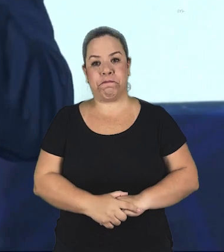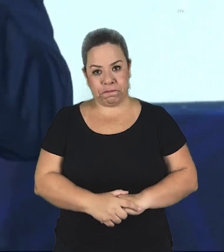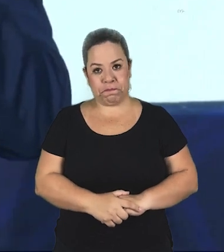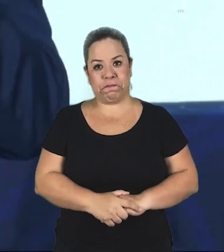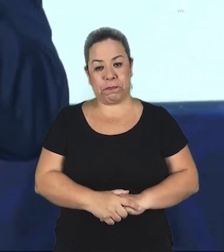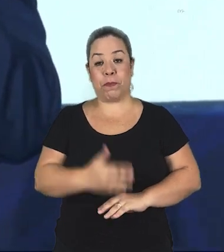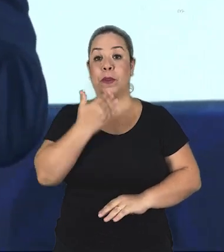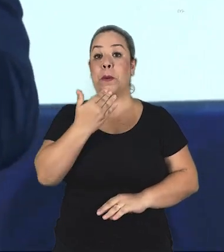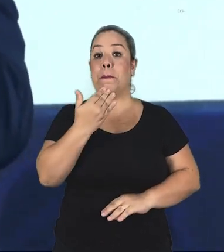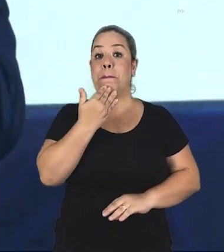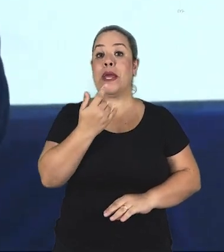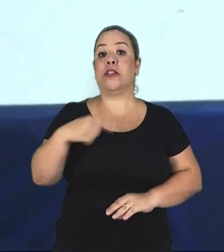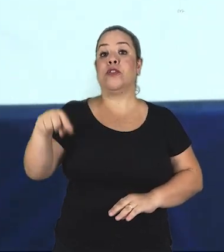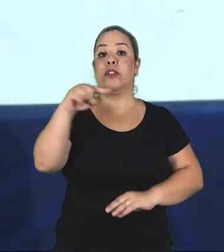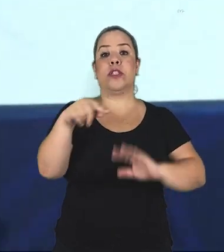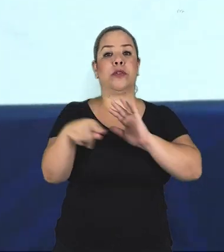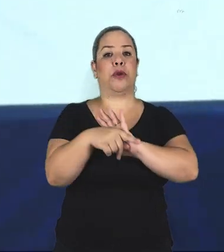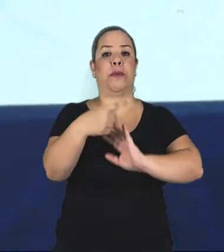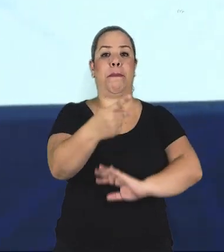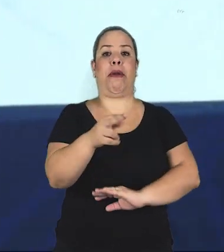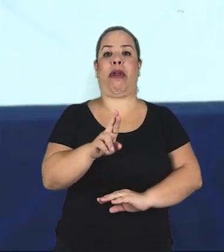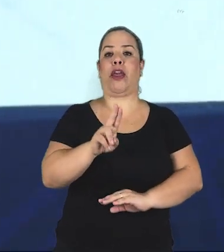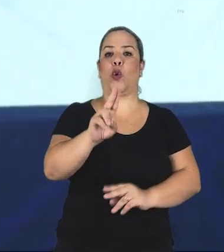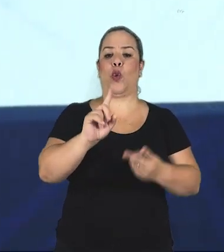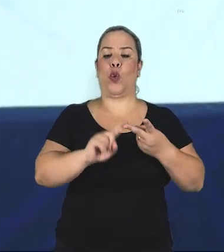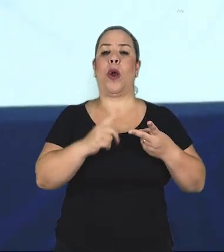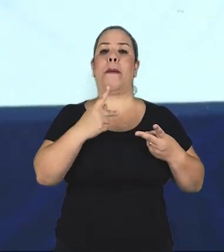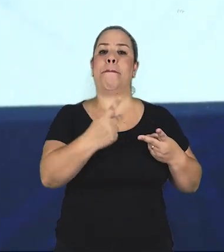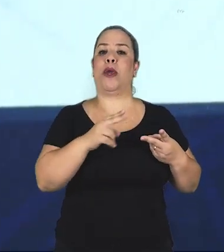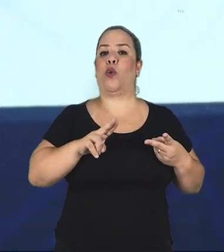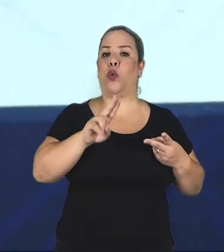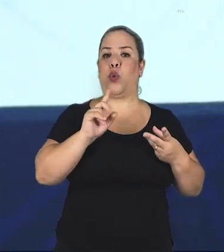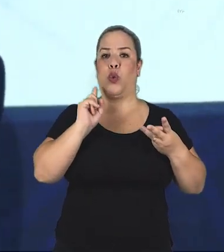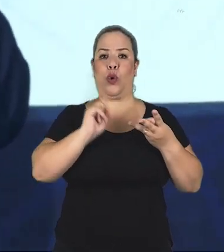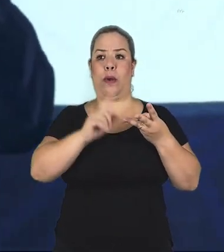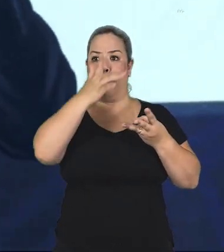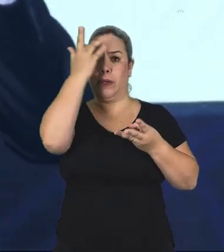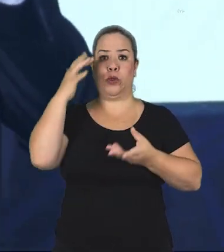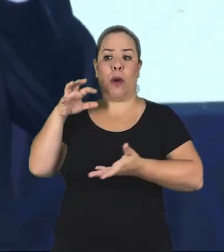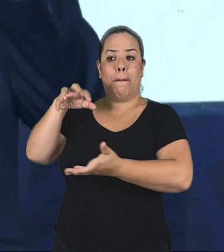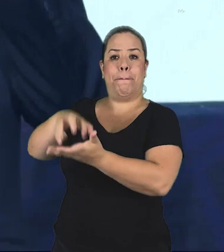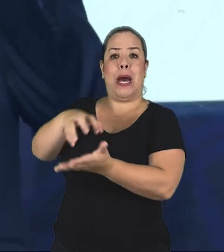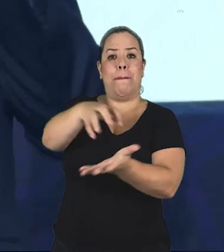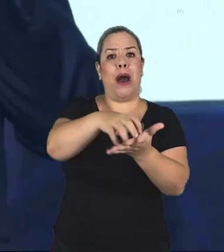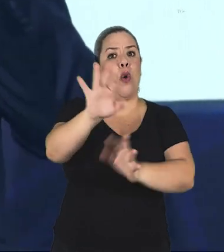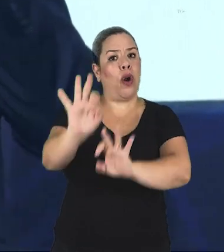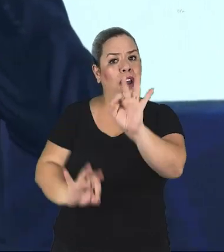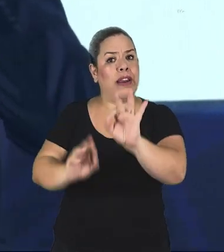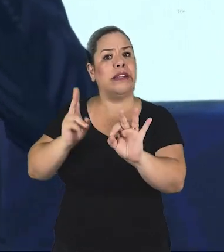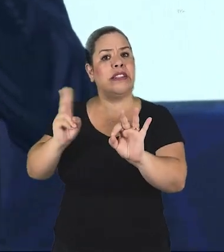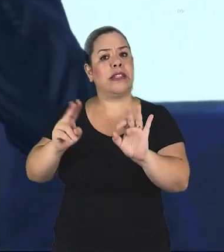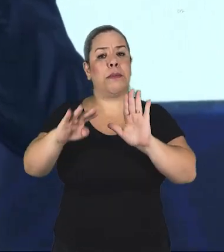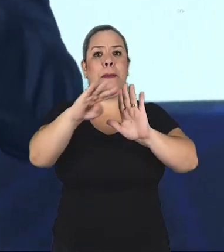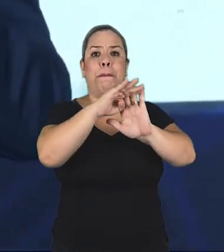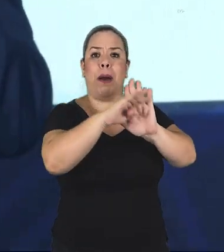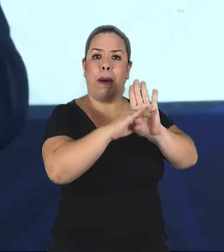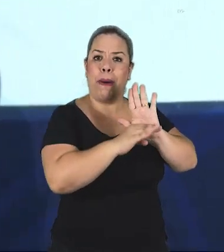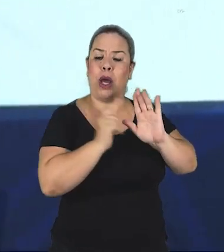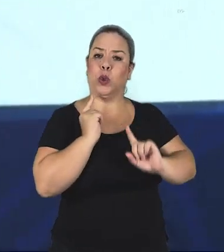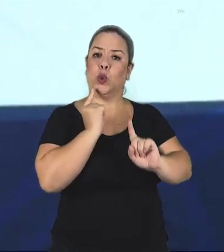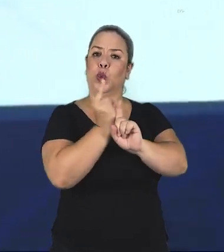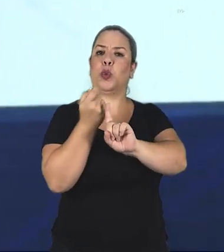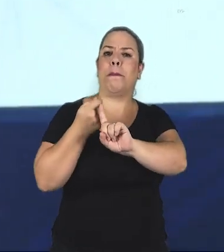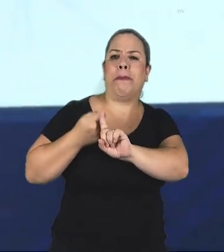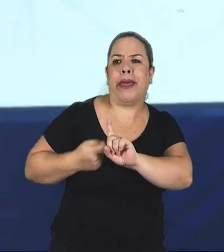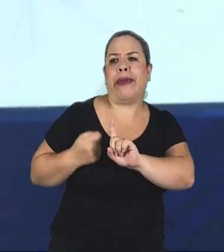Então, peço aos PRUs, peço aos PUs, peço aos seccionais, que organizem uma agenda singela, de